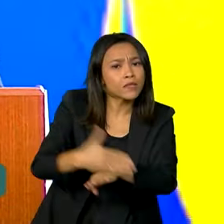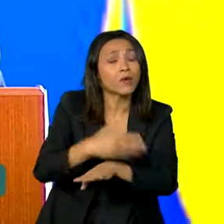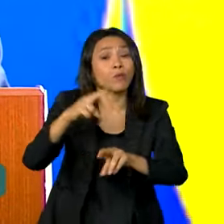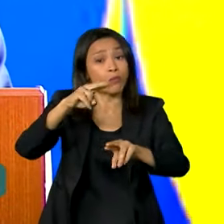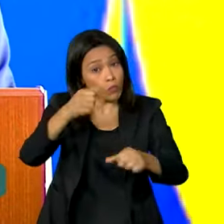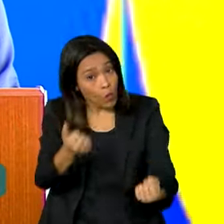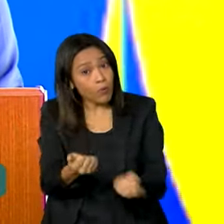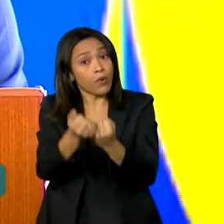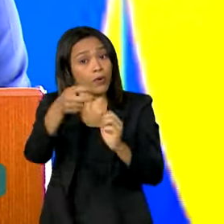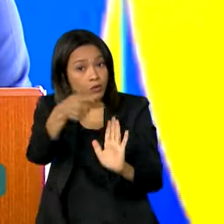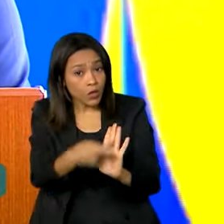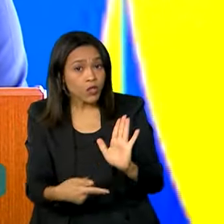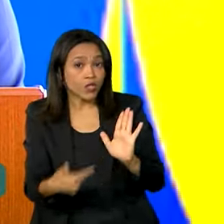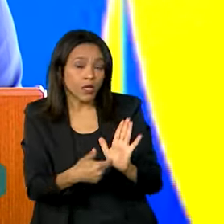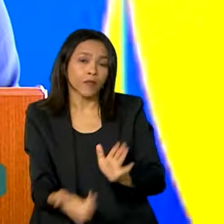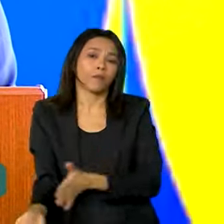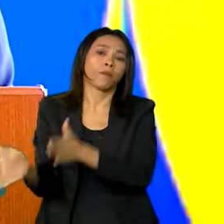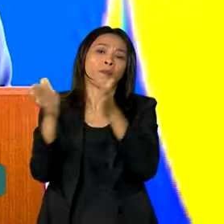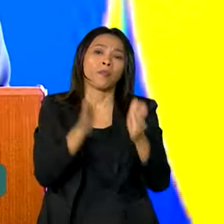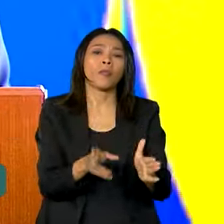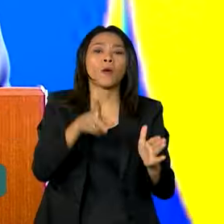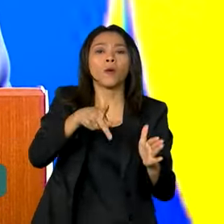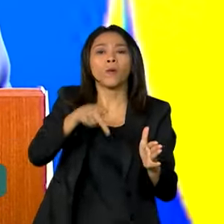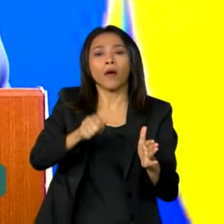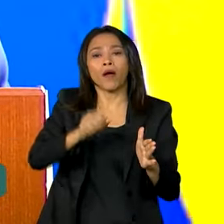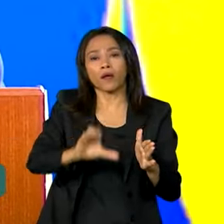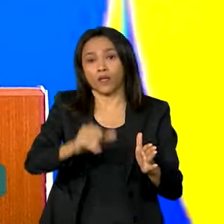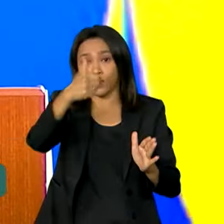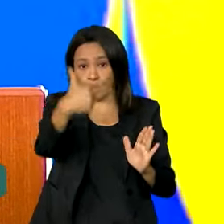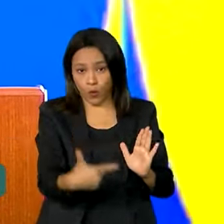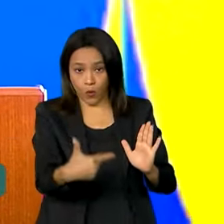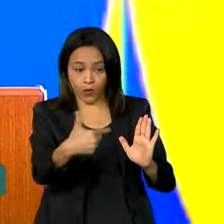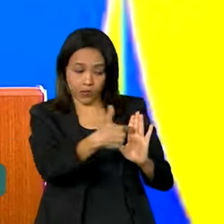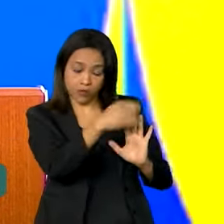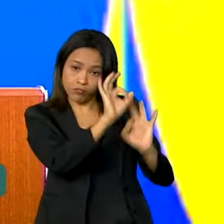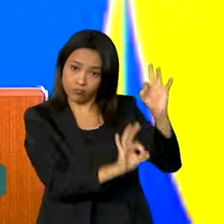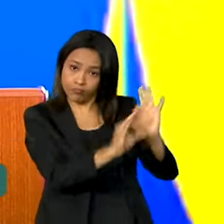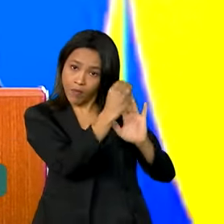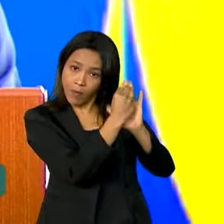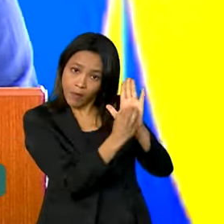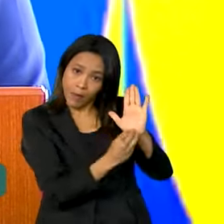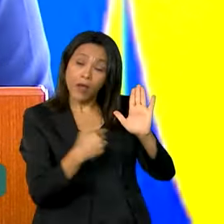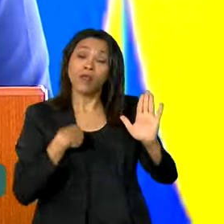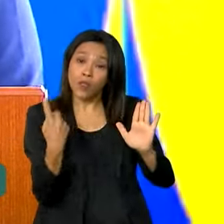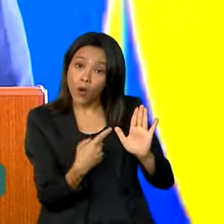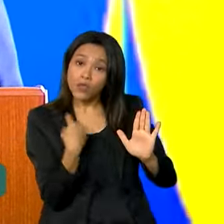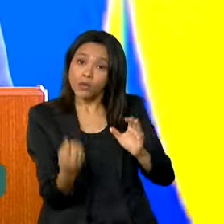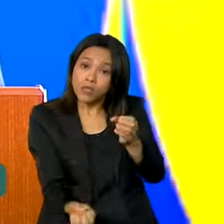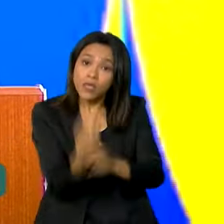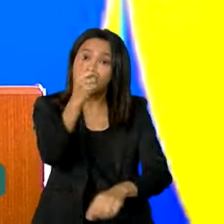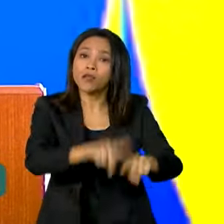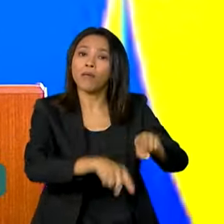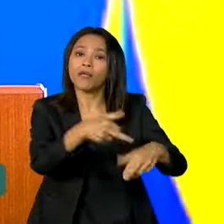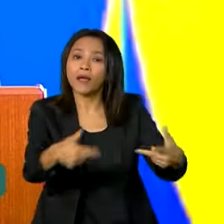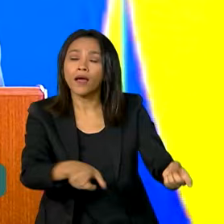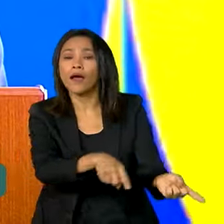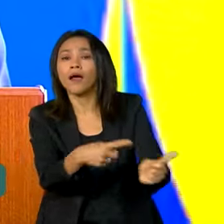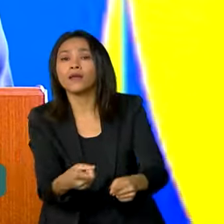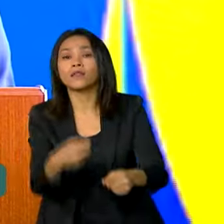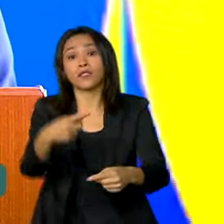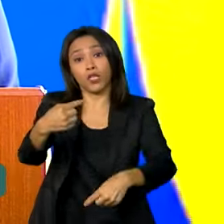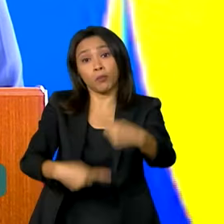projetos. O PAC-2, essa iniciativa inovadora, nós estamos fazendo equipamentos culturais e políticas de